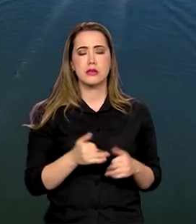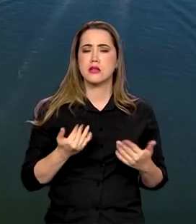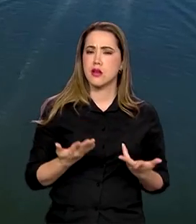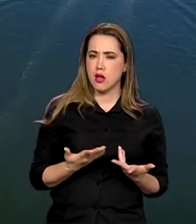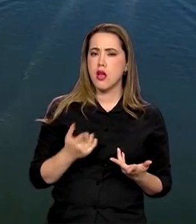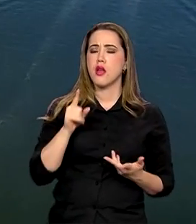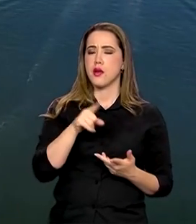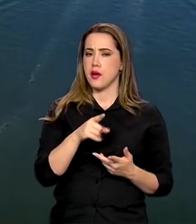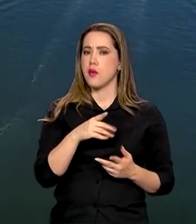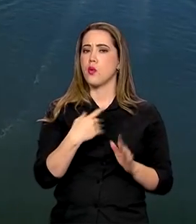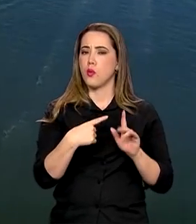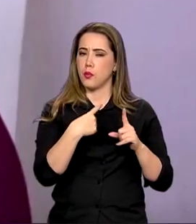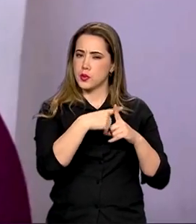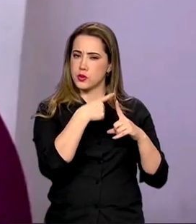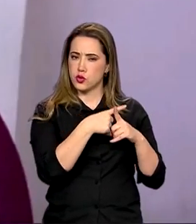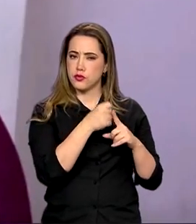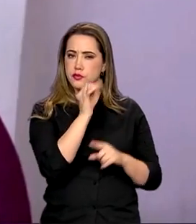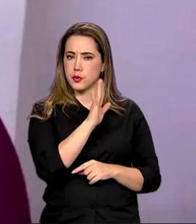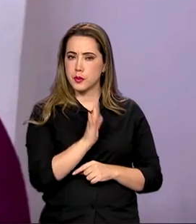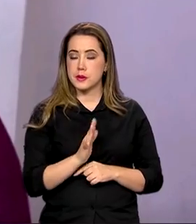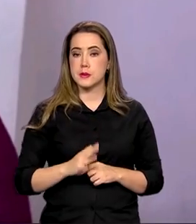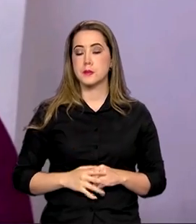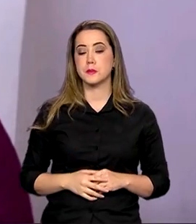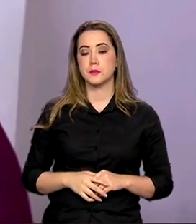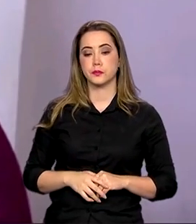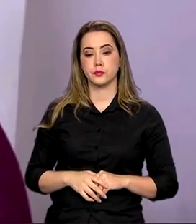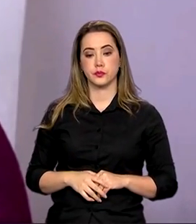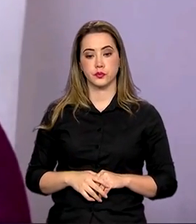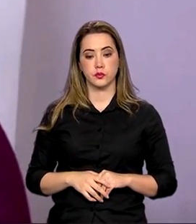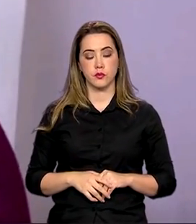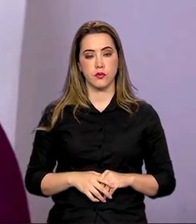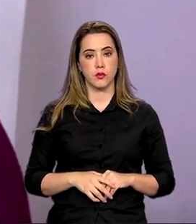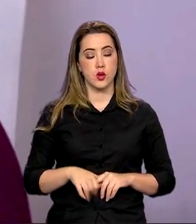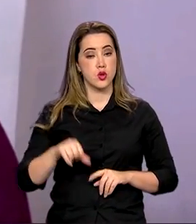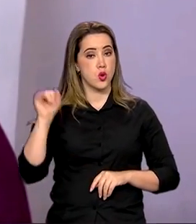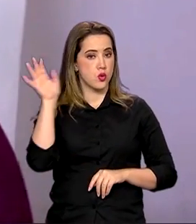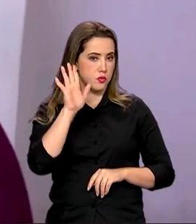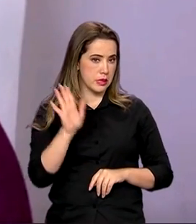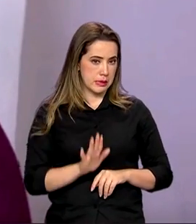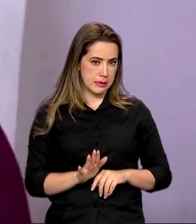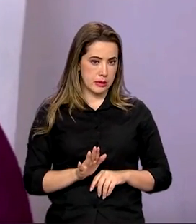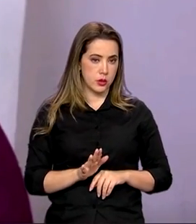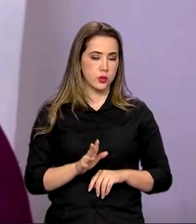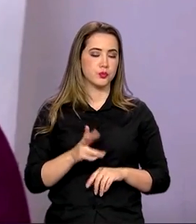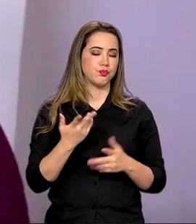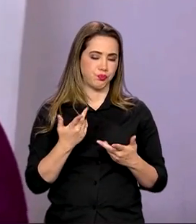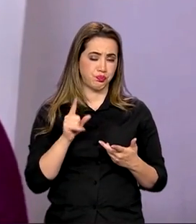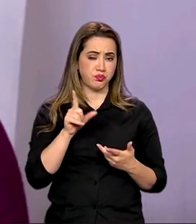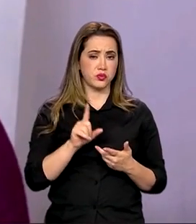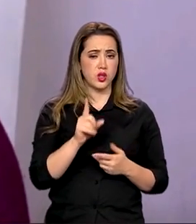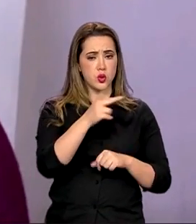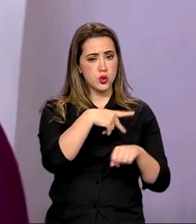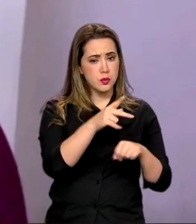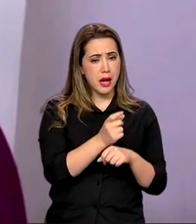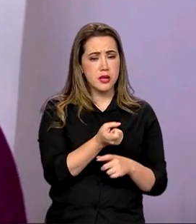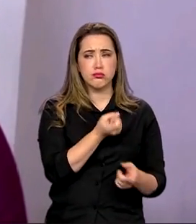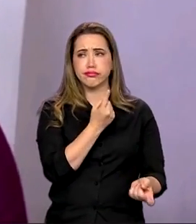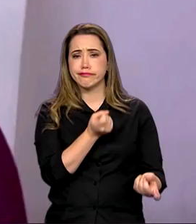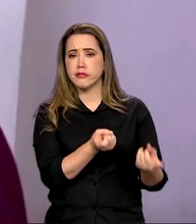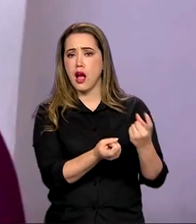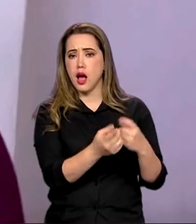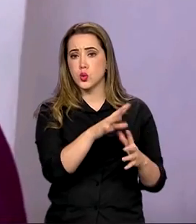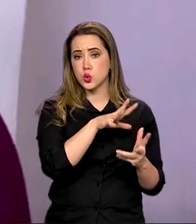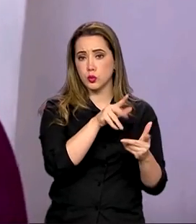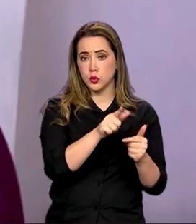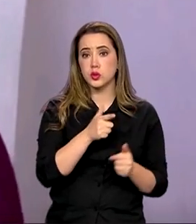com vantagem para o Brasil. O Brasil é um dos poucos países do mundo que tem superávit com a China e a China é, de